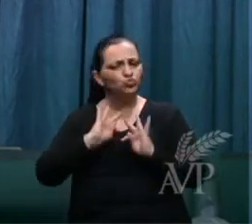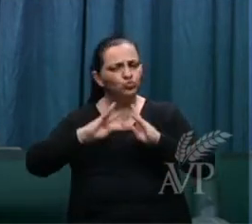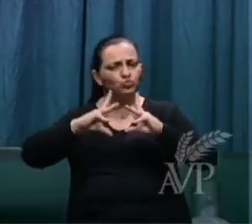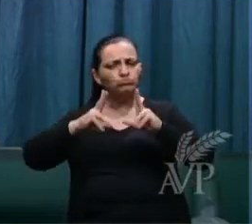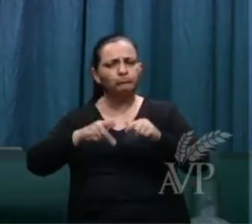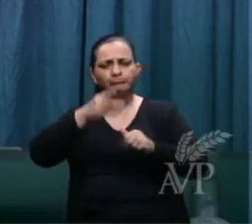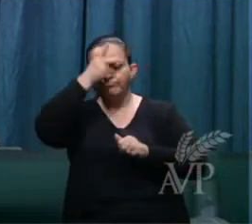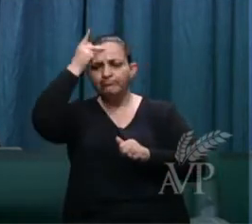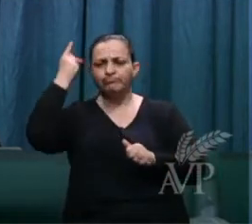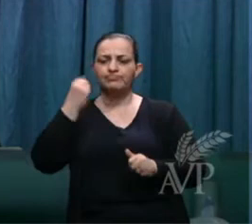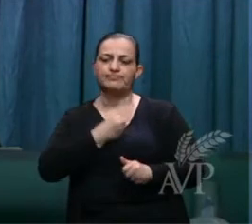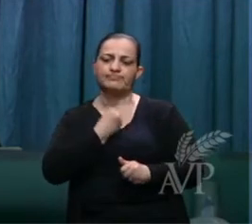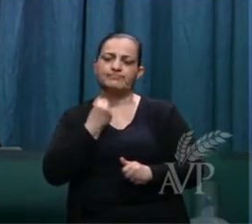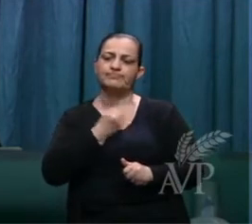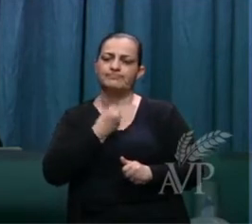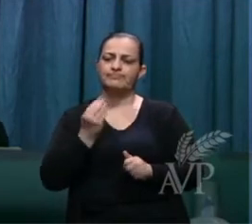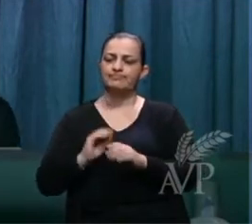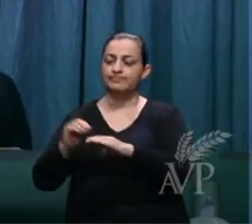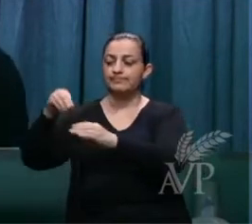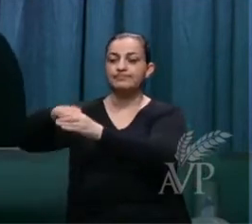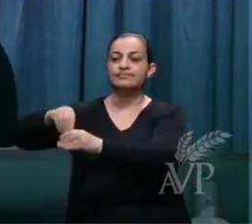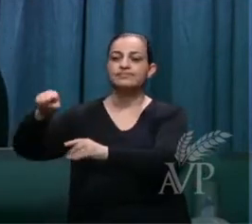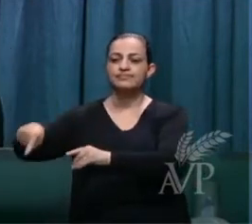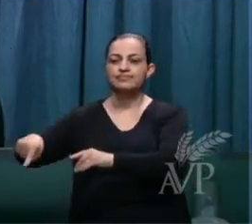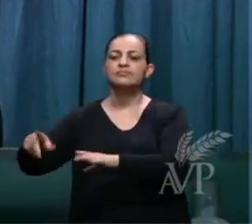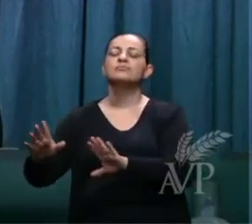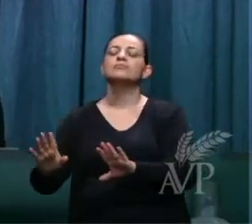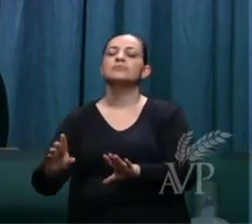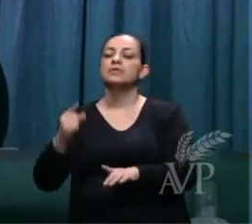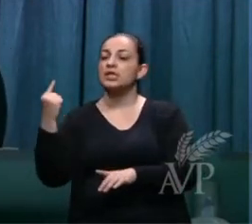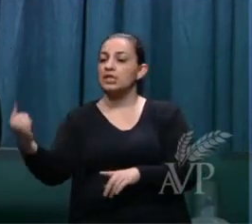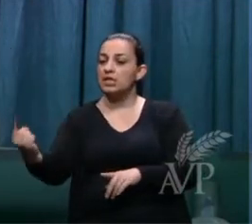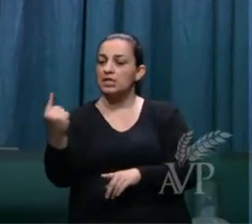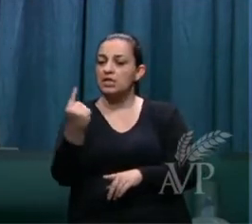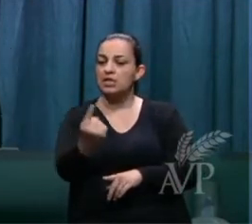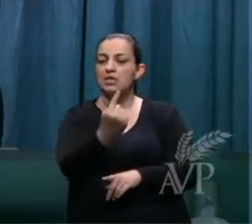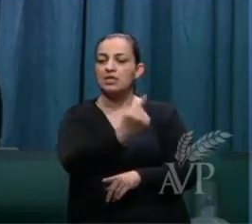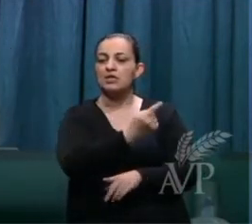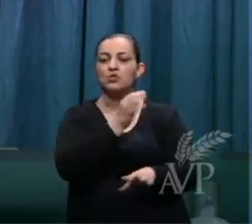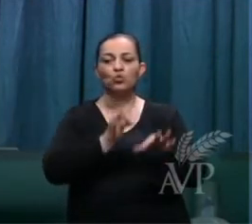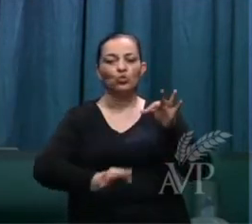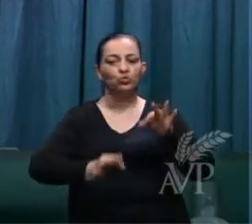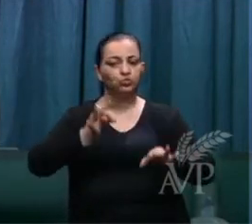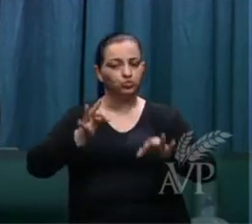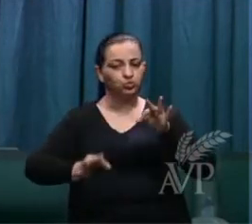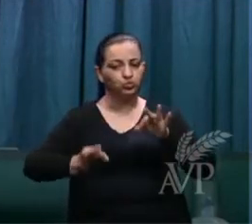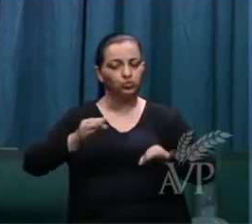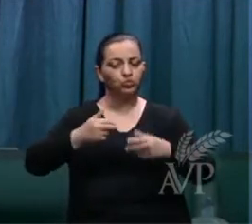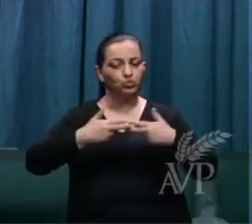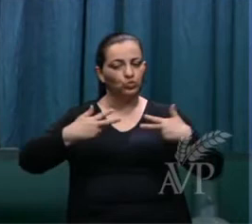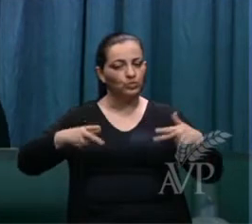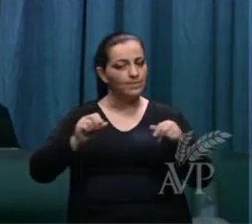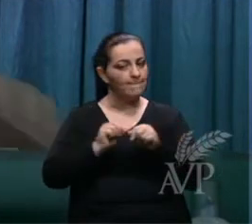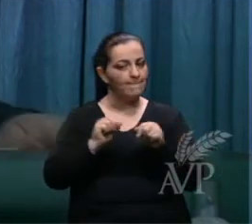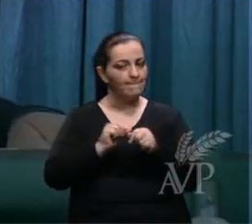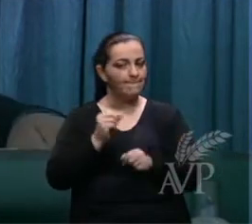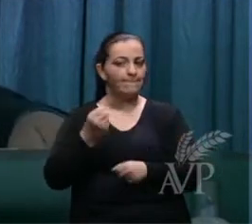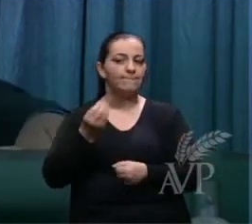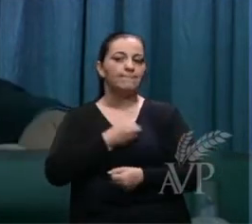e foram julgados cada um segundo as suas obras